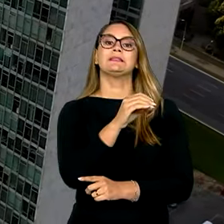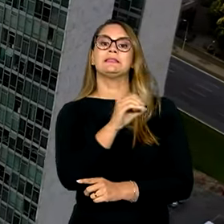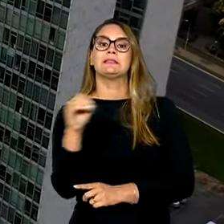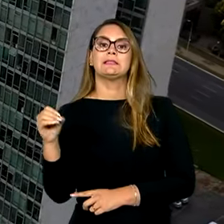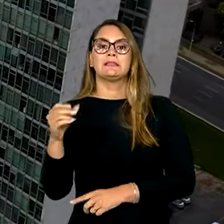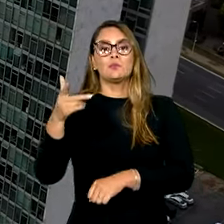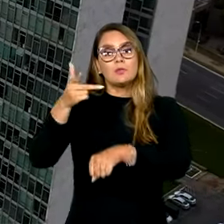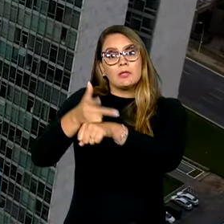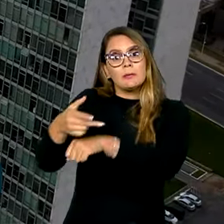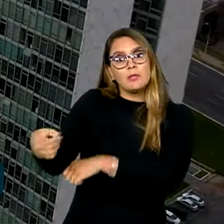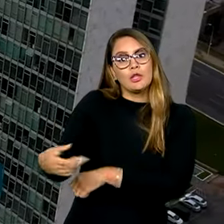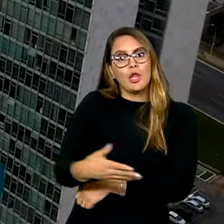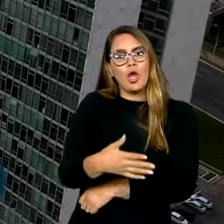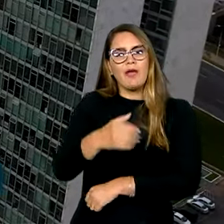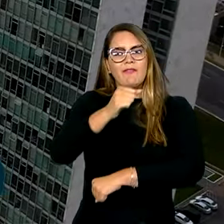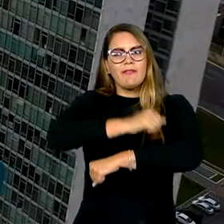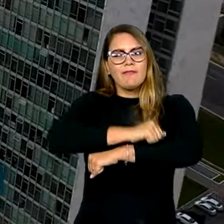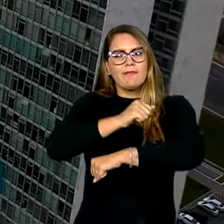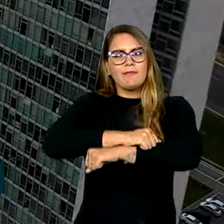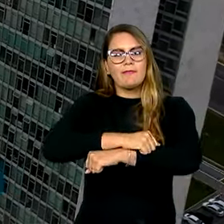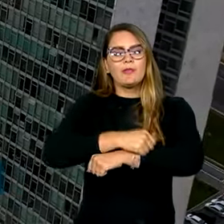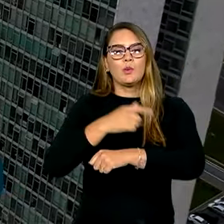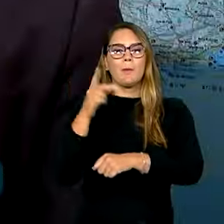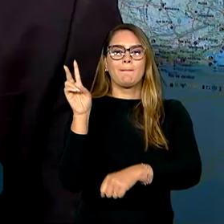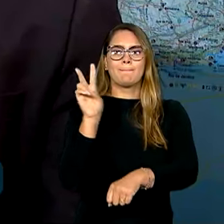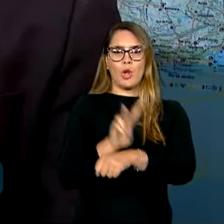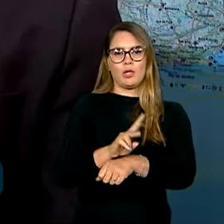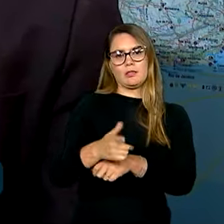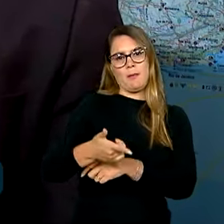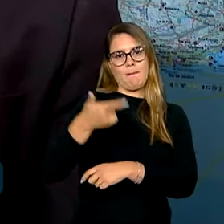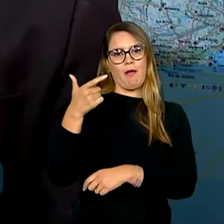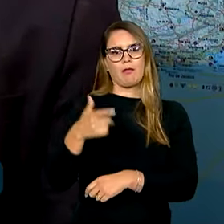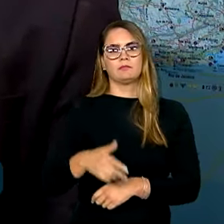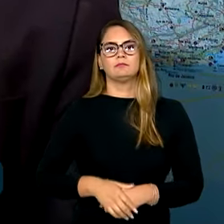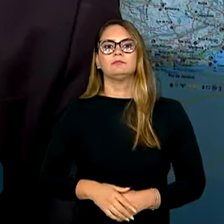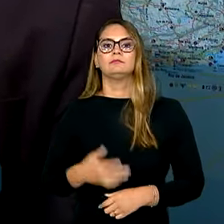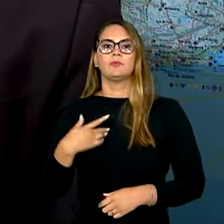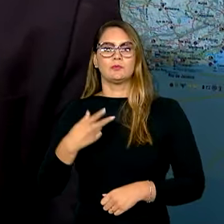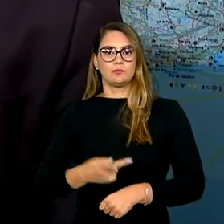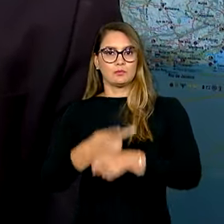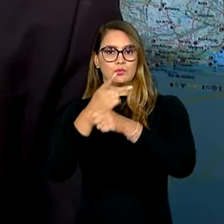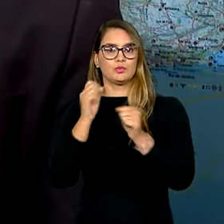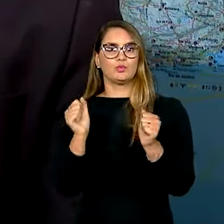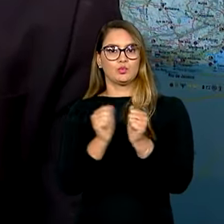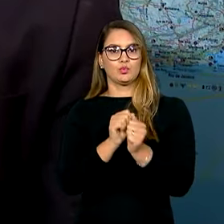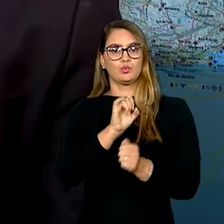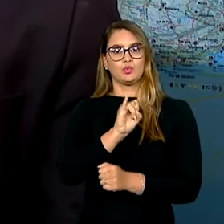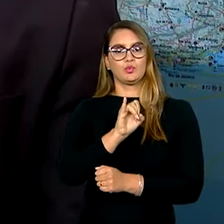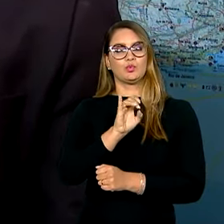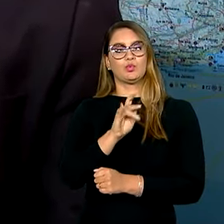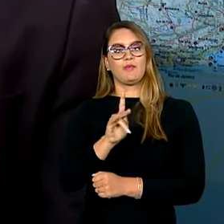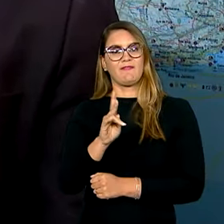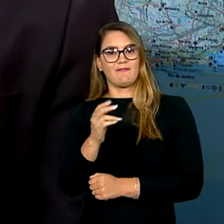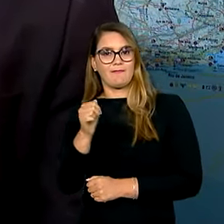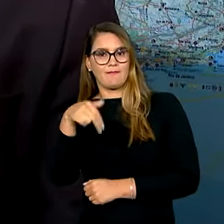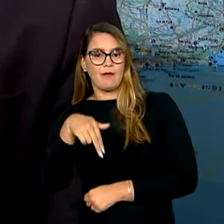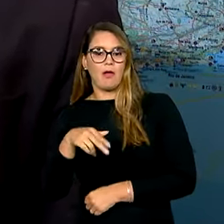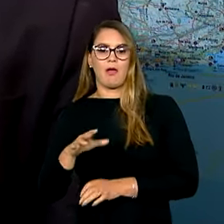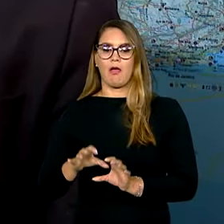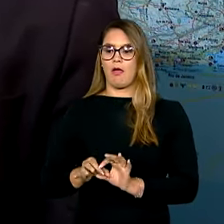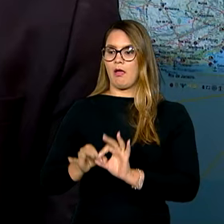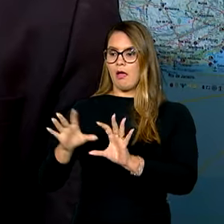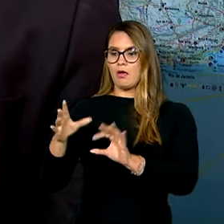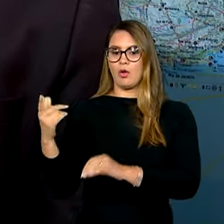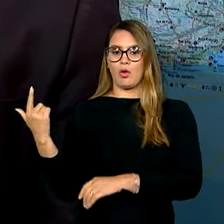câmeras e mais vidros com proteção balística. Estamos buscando, junto ao IFAM, autorização para nós podermos